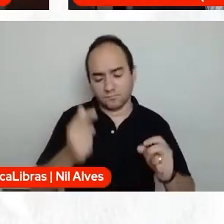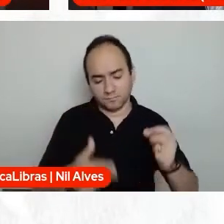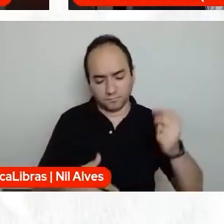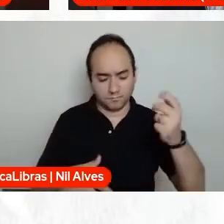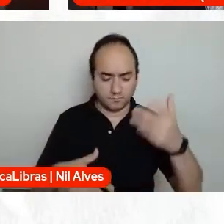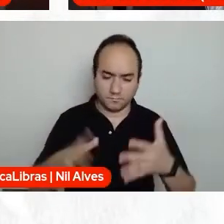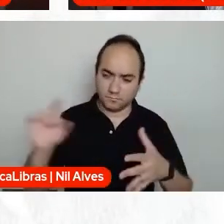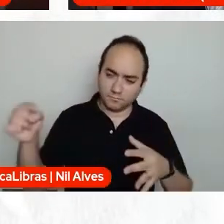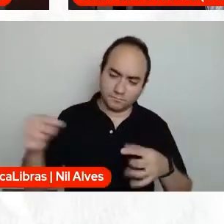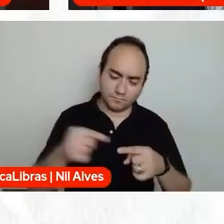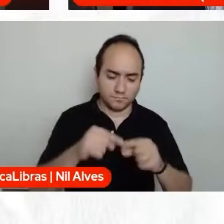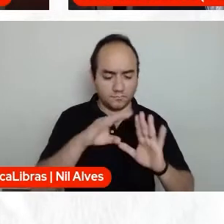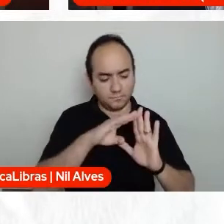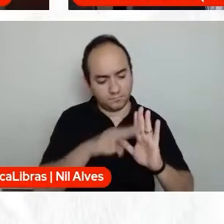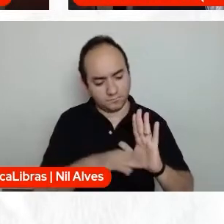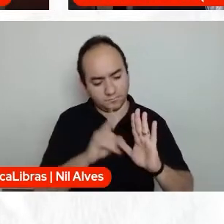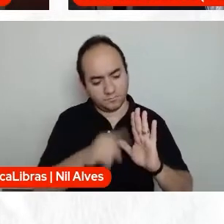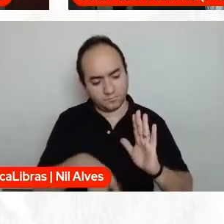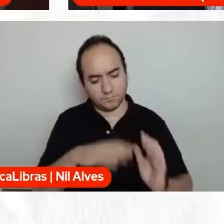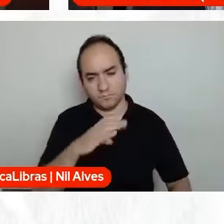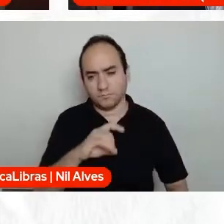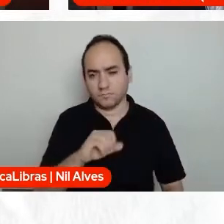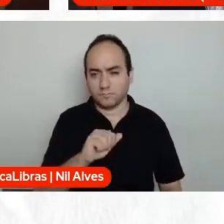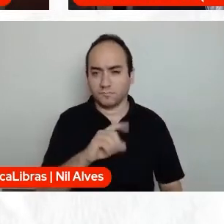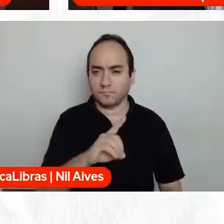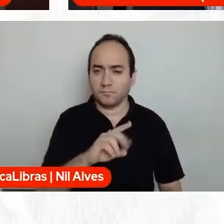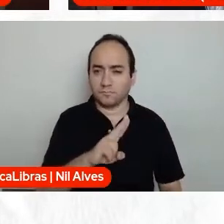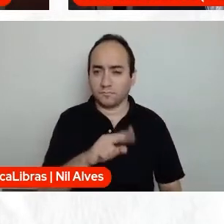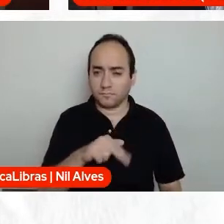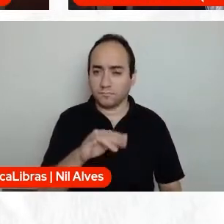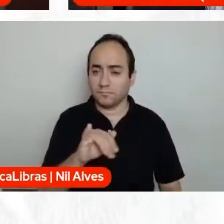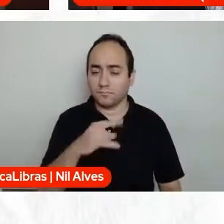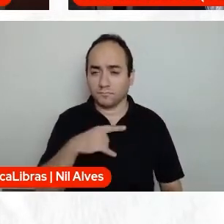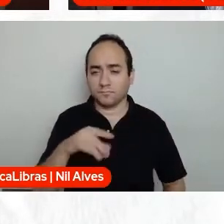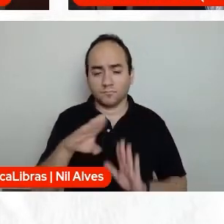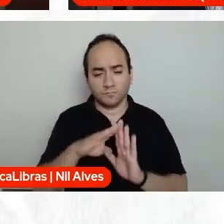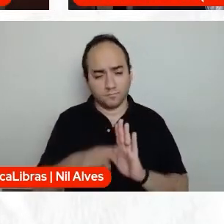encaixa no cadastro único, então você tem direito a uma tarifa social, você tem direito